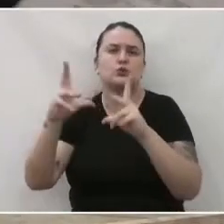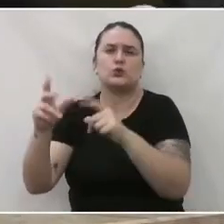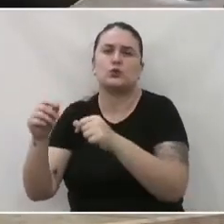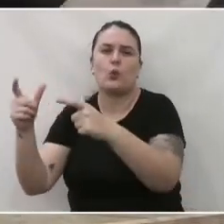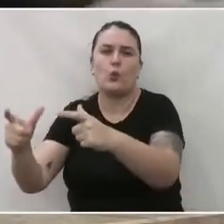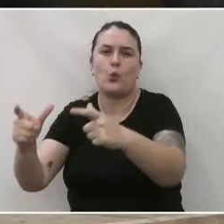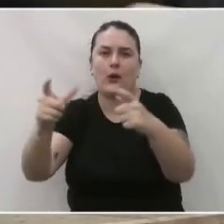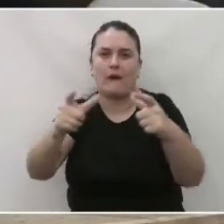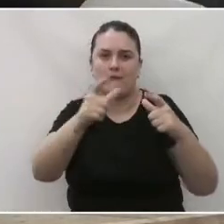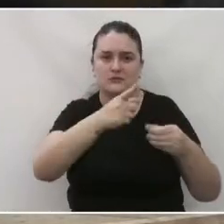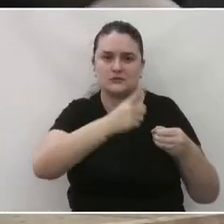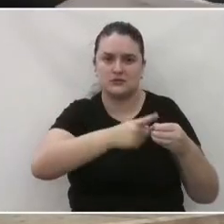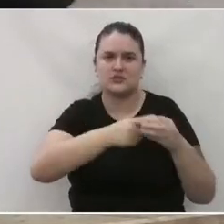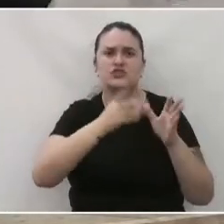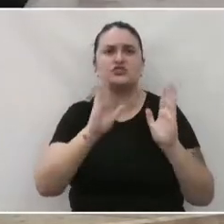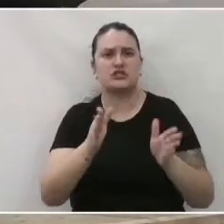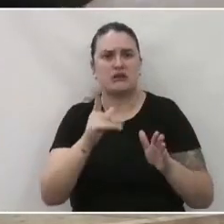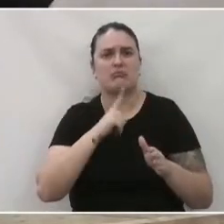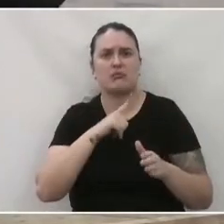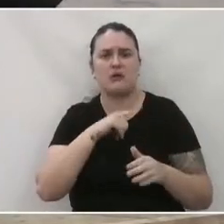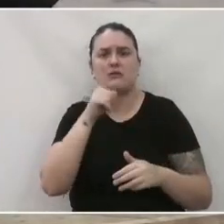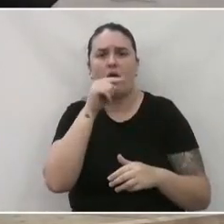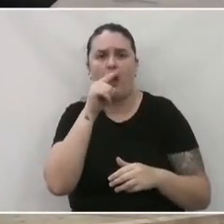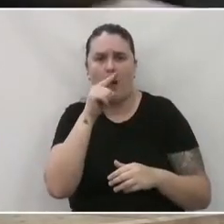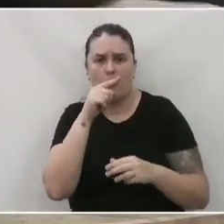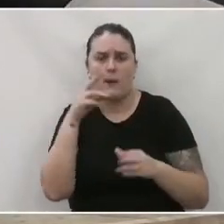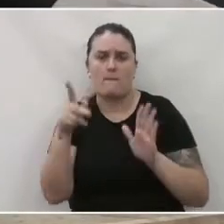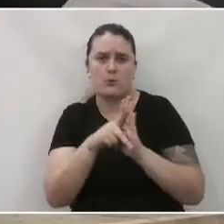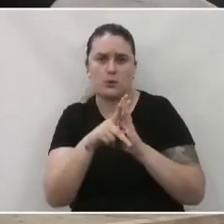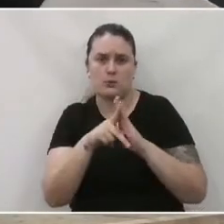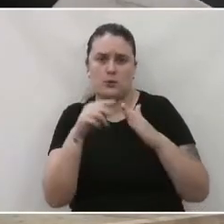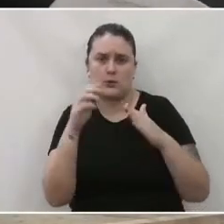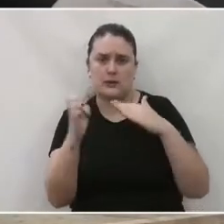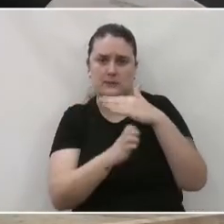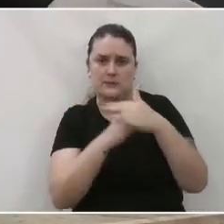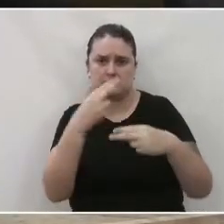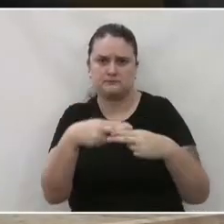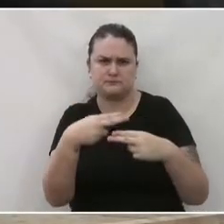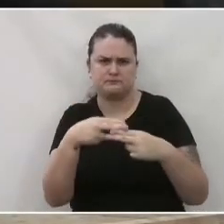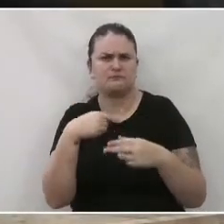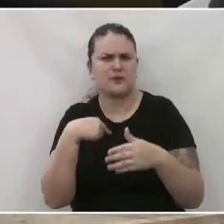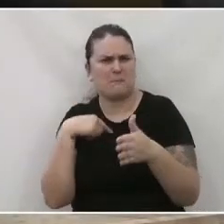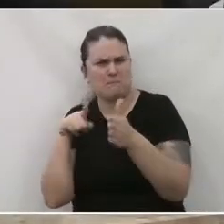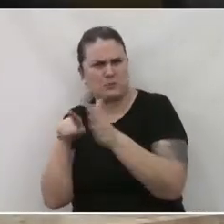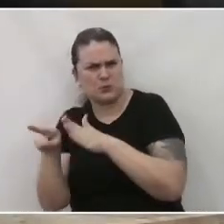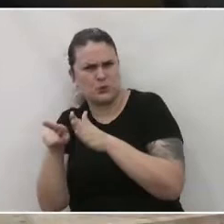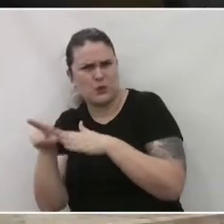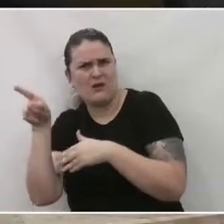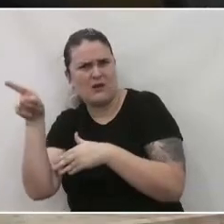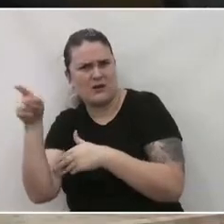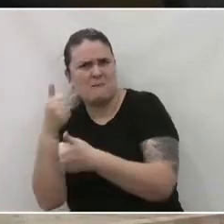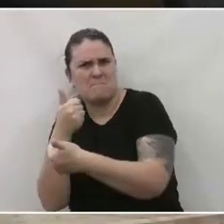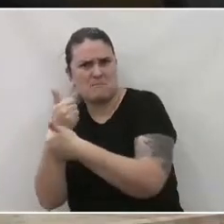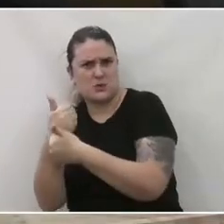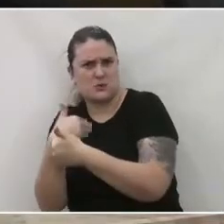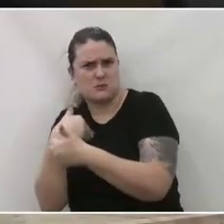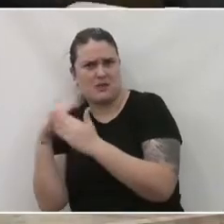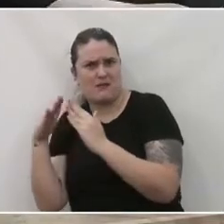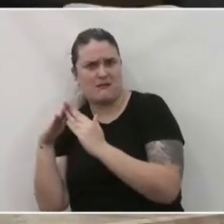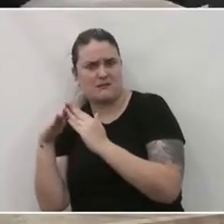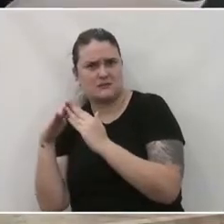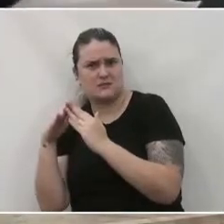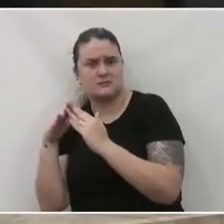localidades já tinham água da Sanepar. E a gente questionou, porque ali é próximo à minha casa,